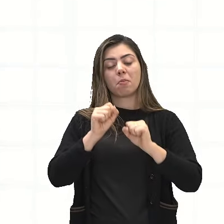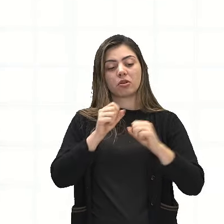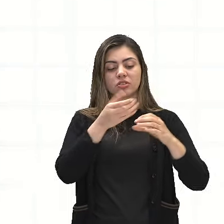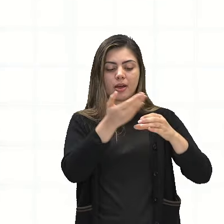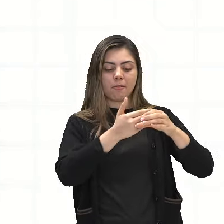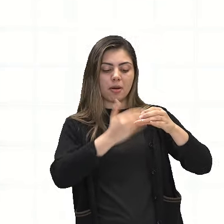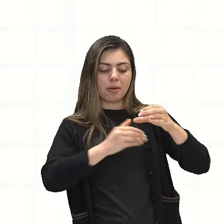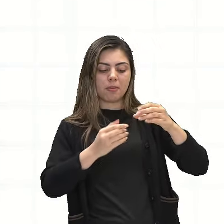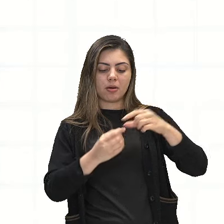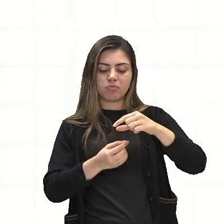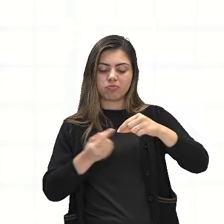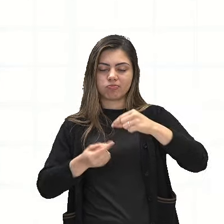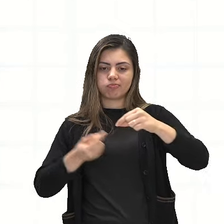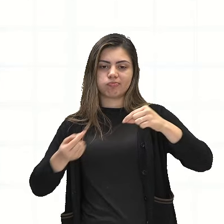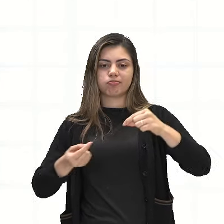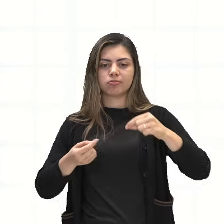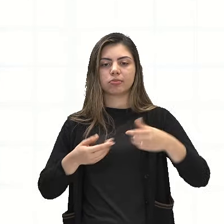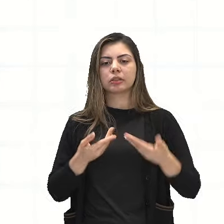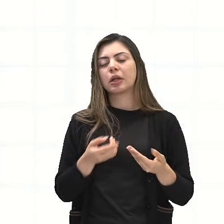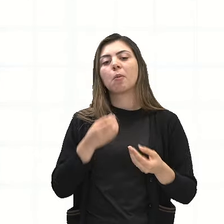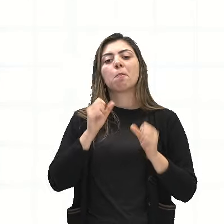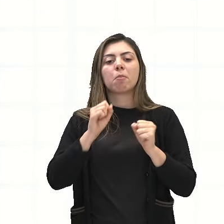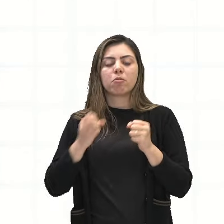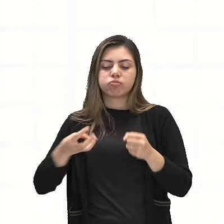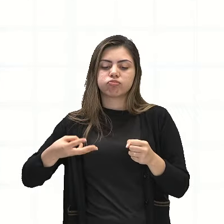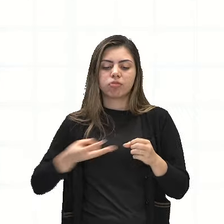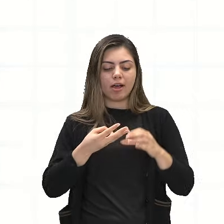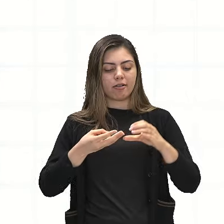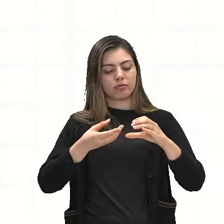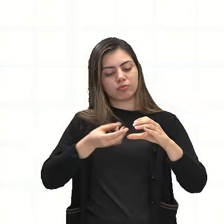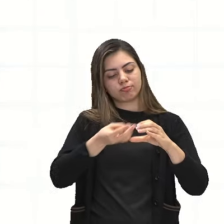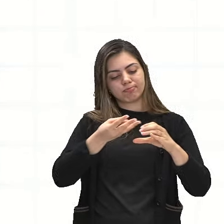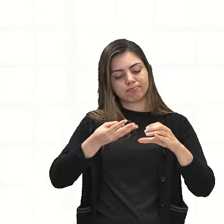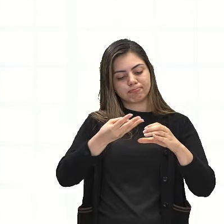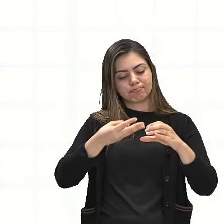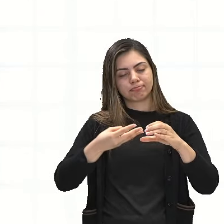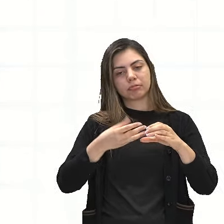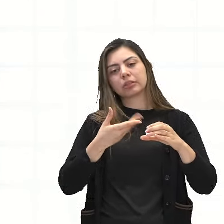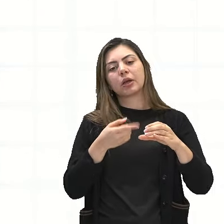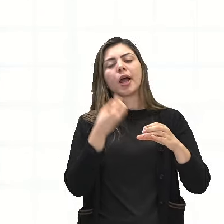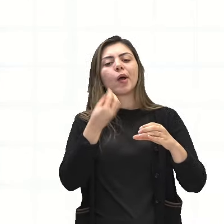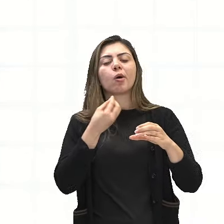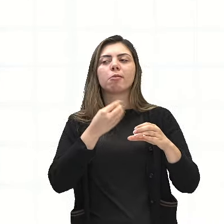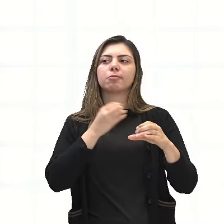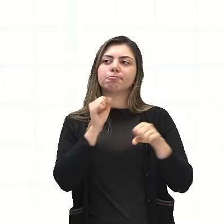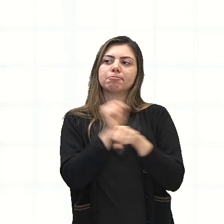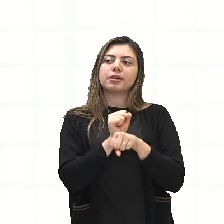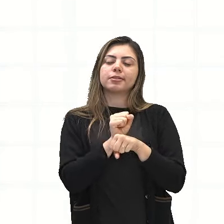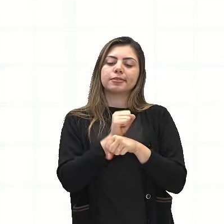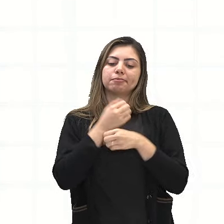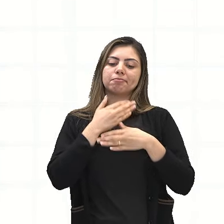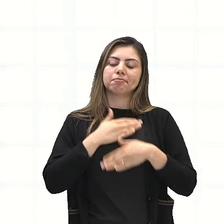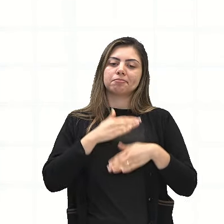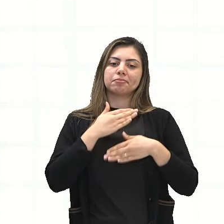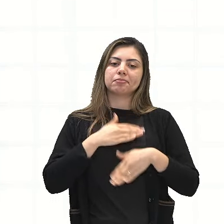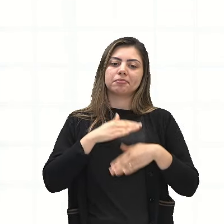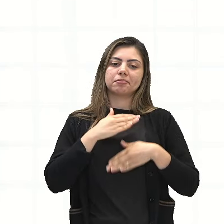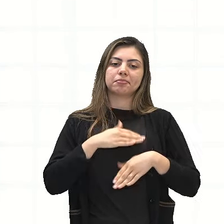Eila, espetada pelo gafo, entregando-se mansamente ao